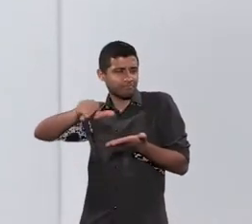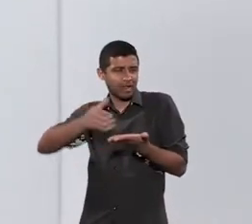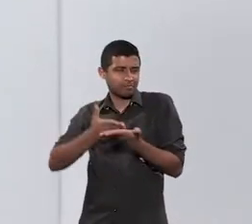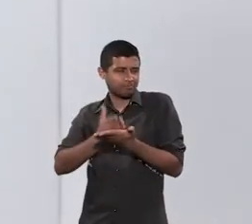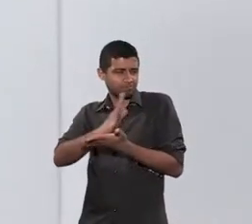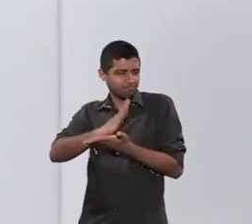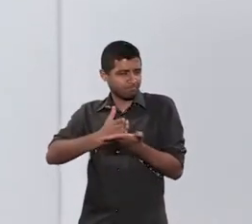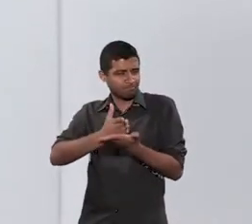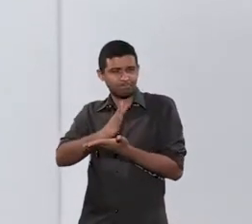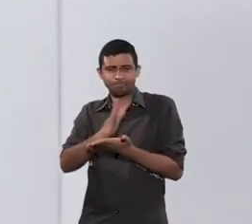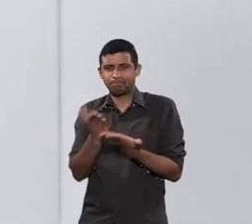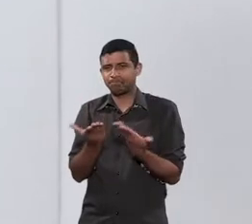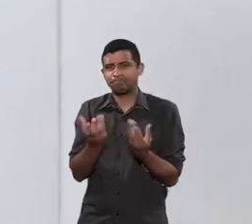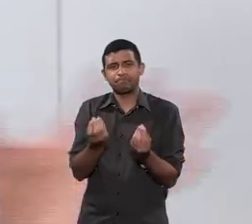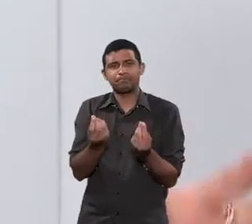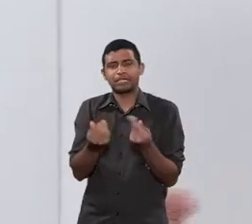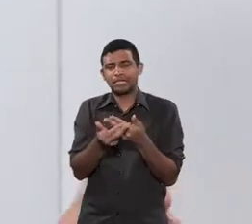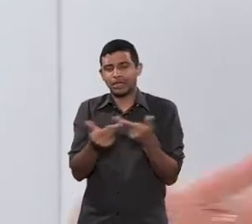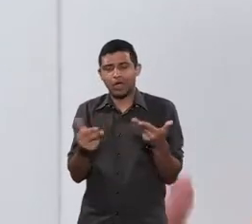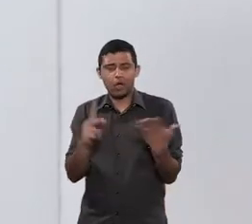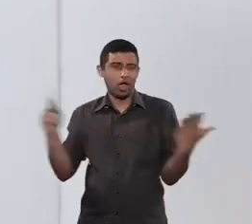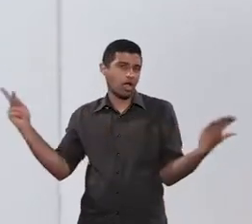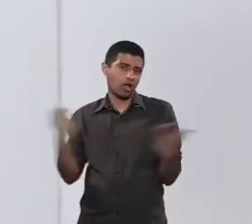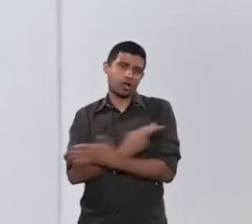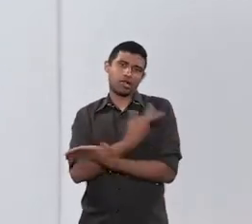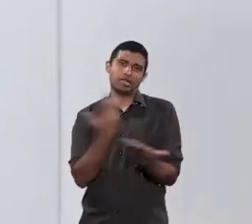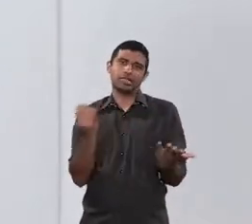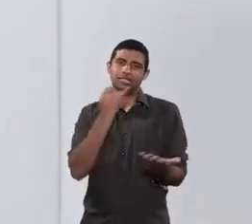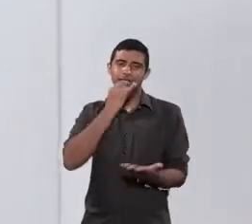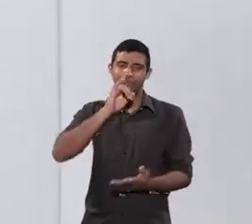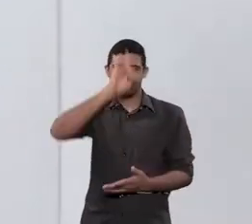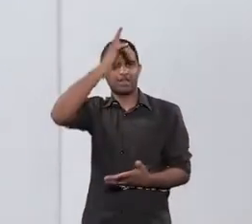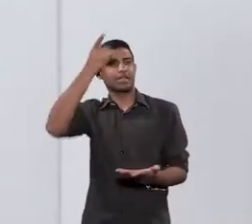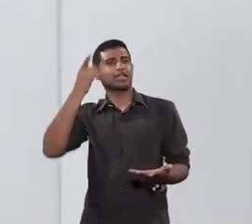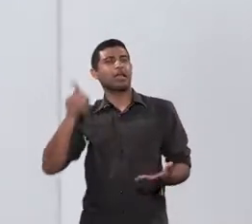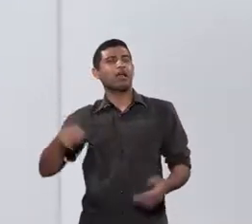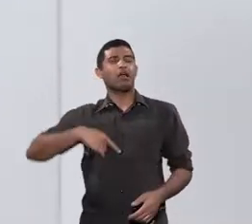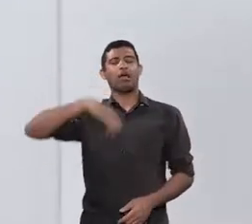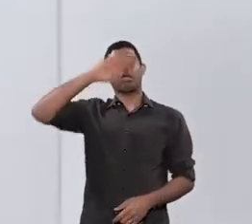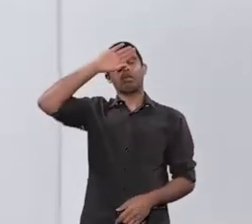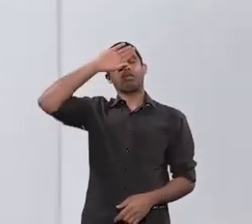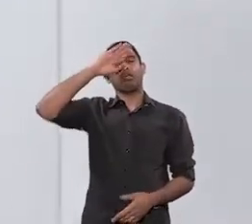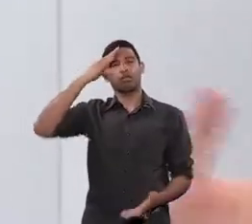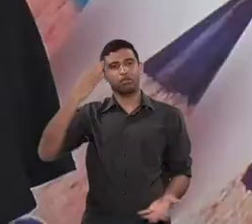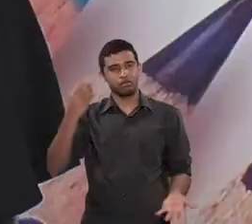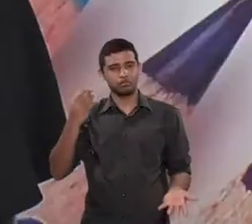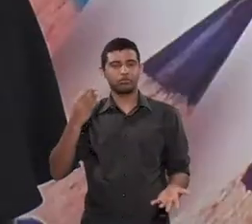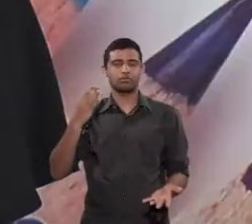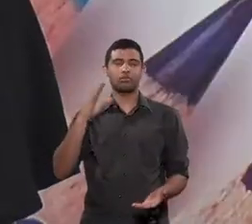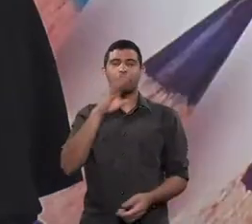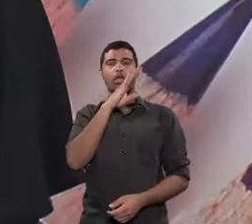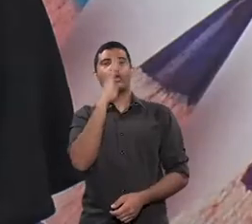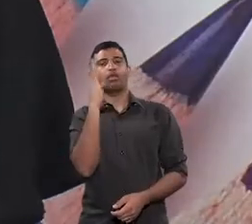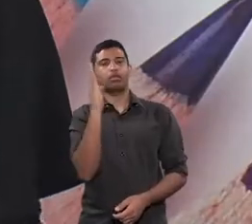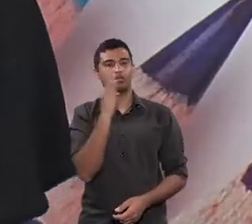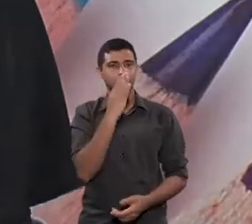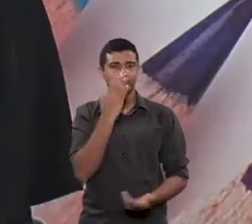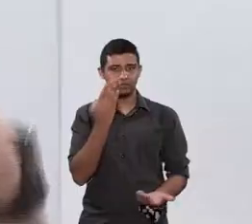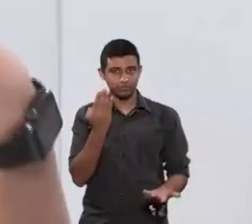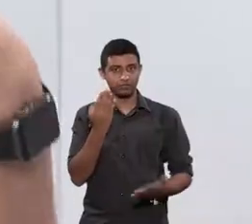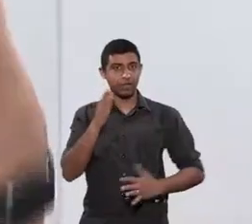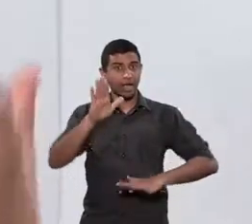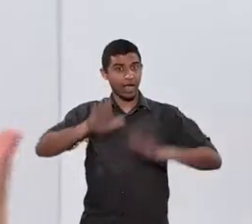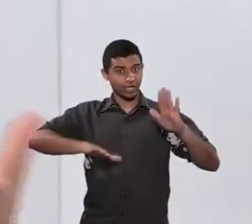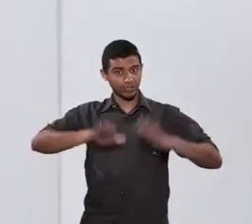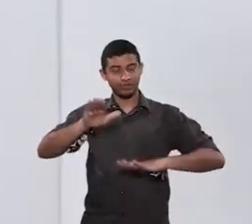de coisas repentinas que acontecem. Ah, passou mal, teve uma febre, vou te levar. E